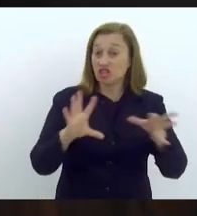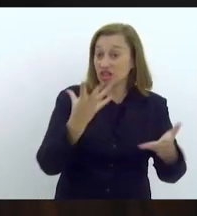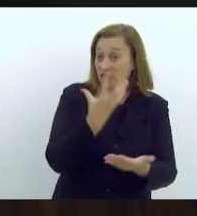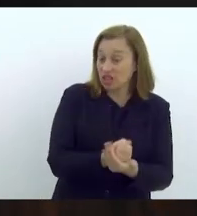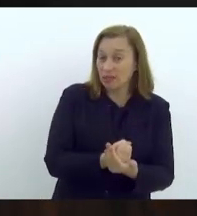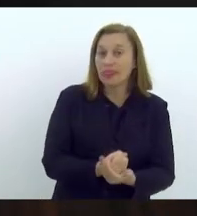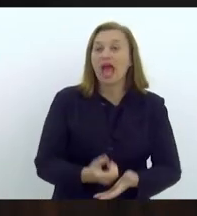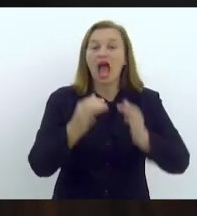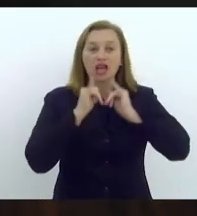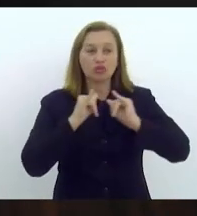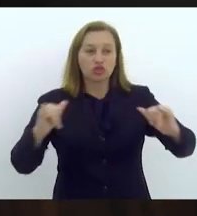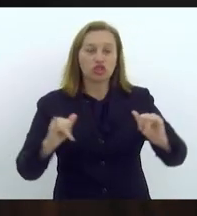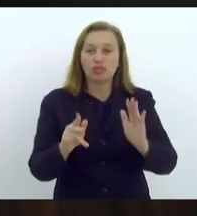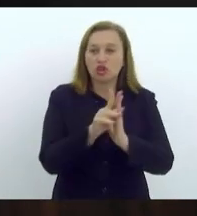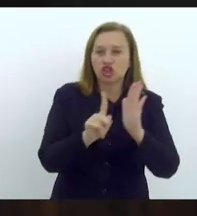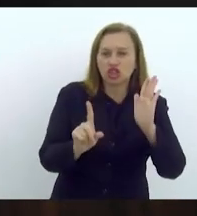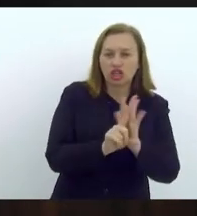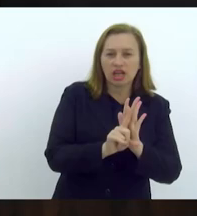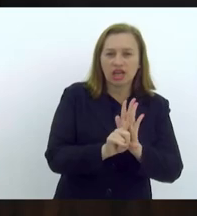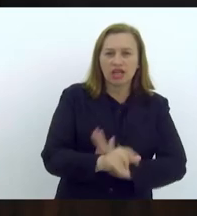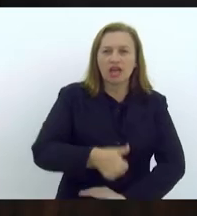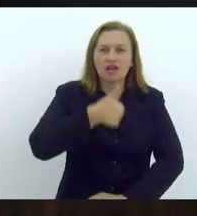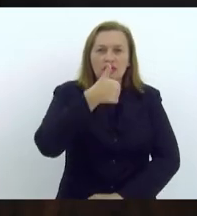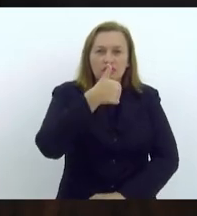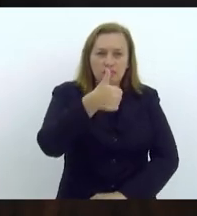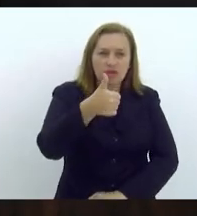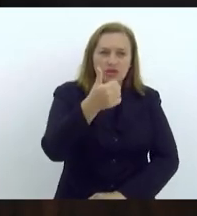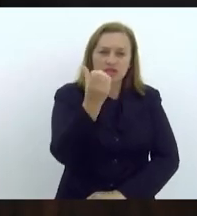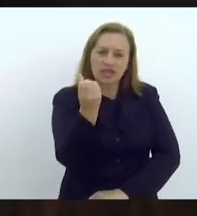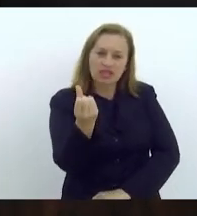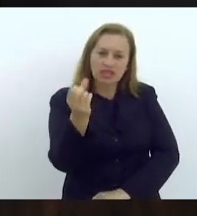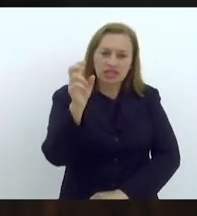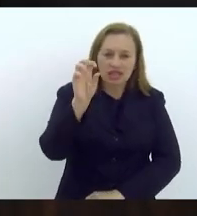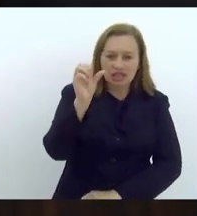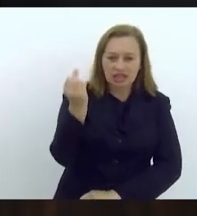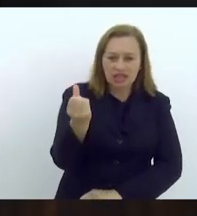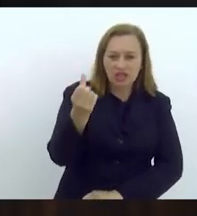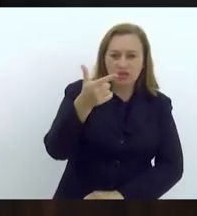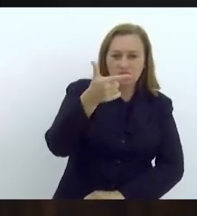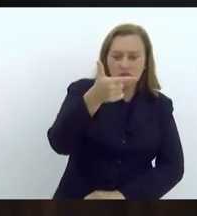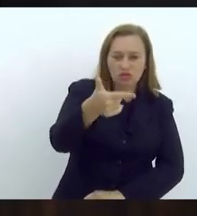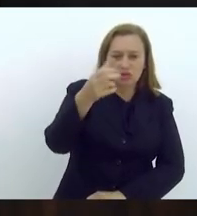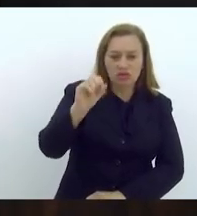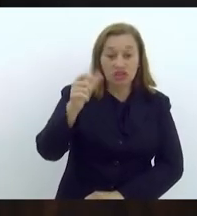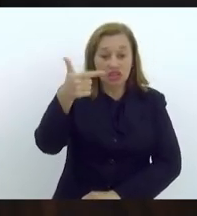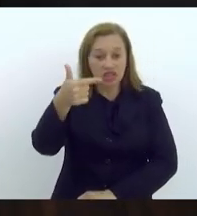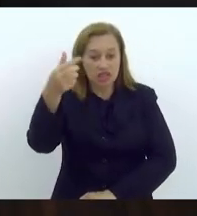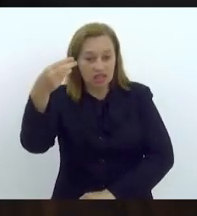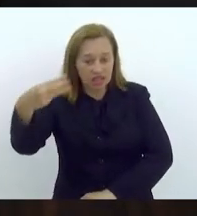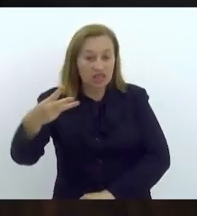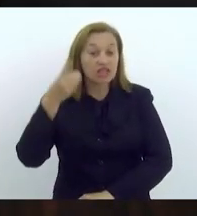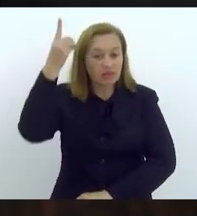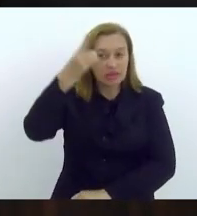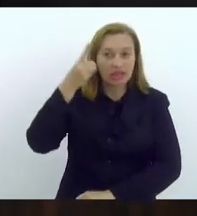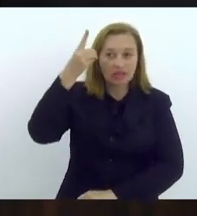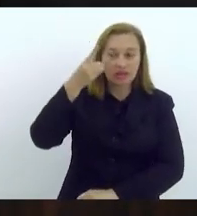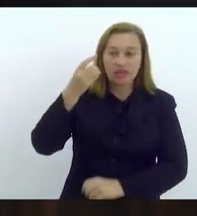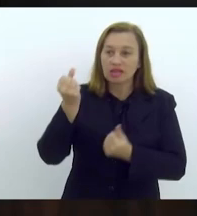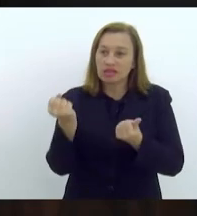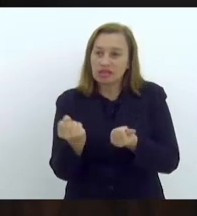Anuncio projeto de lei número 1066-2023 de autoria do deputado Samuel Malafaia,